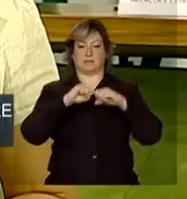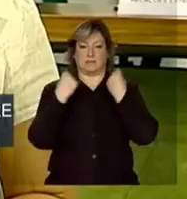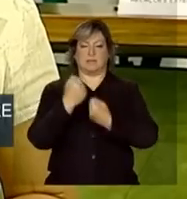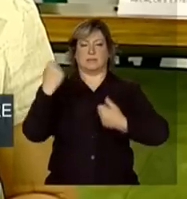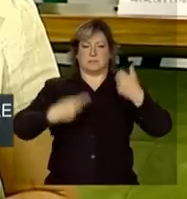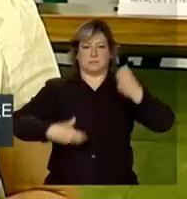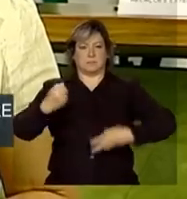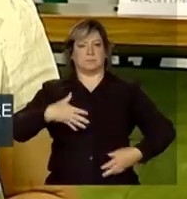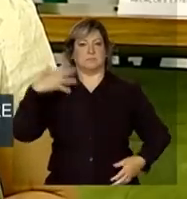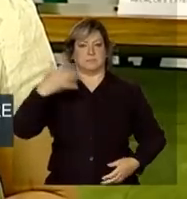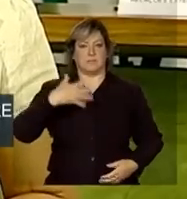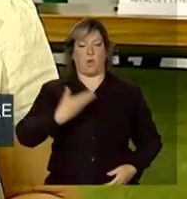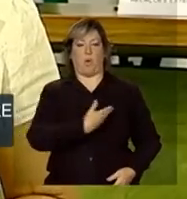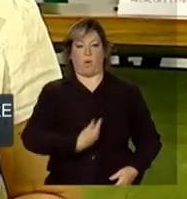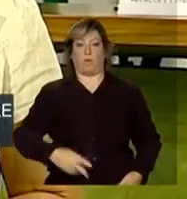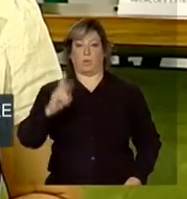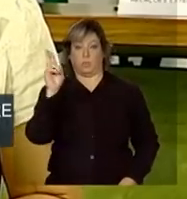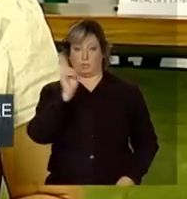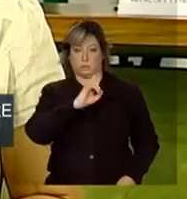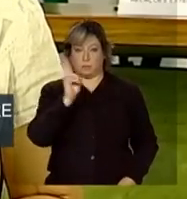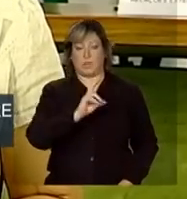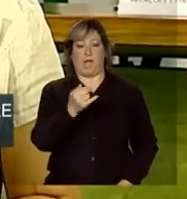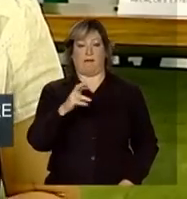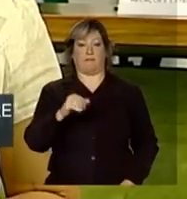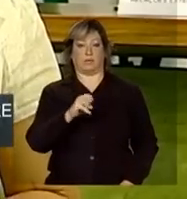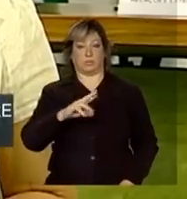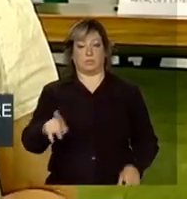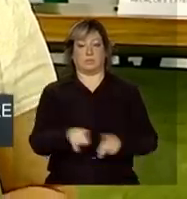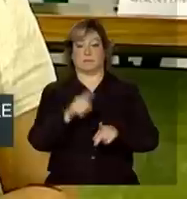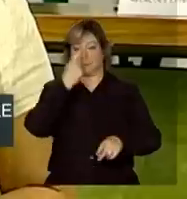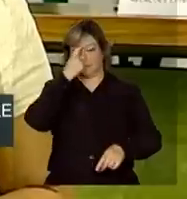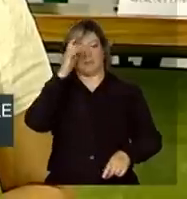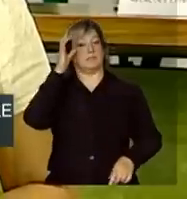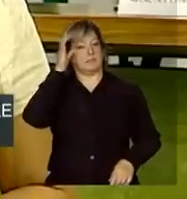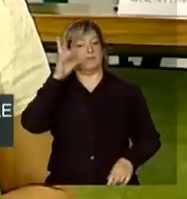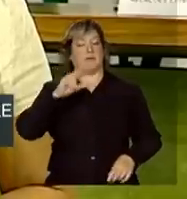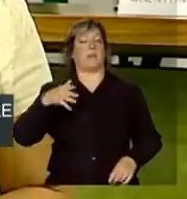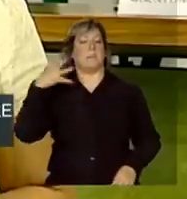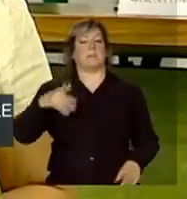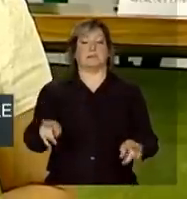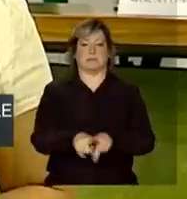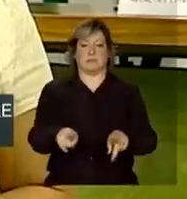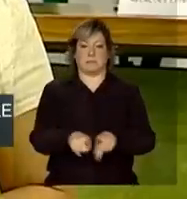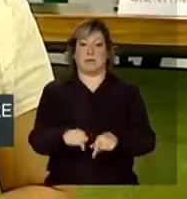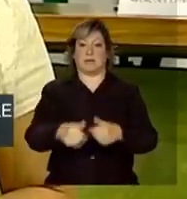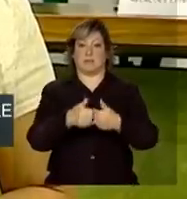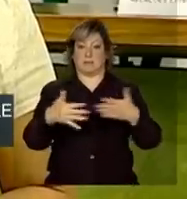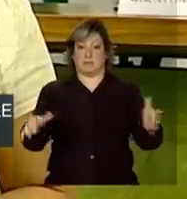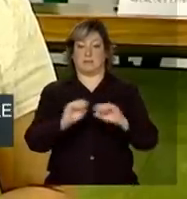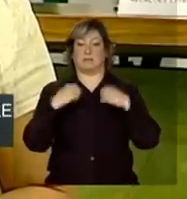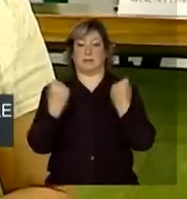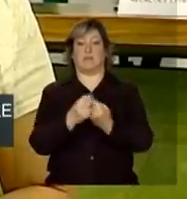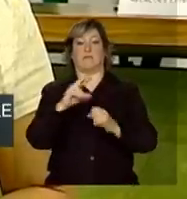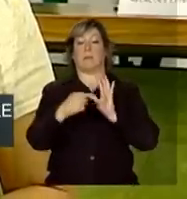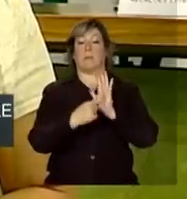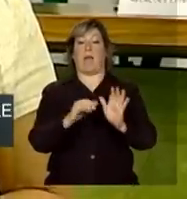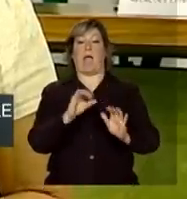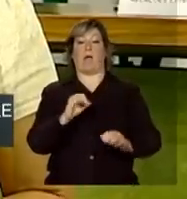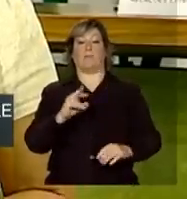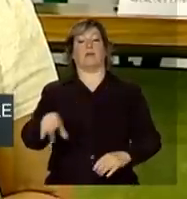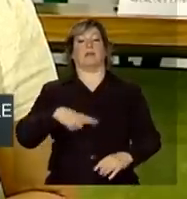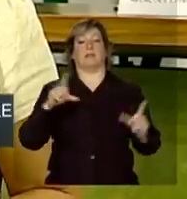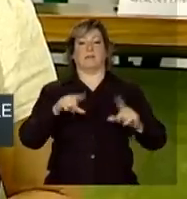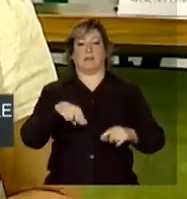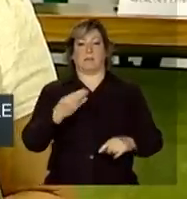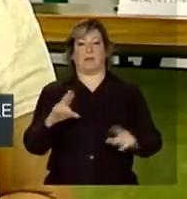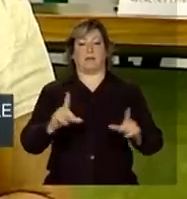representantes dos governos da Rússia, África do Sul, Índia e China. A cerimônia de abertura vai ser transmitida ao vivo pela